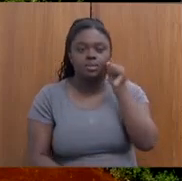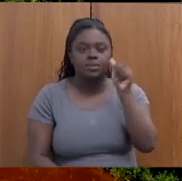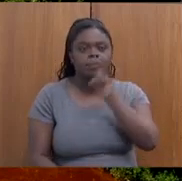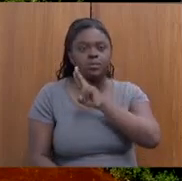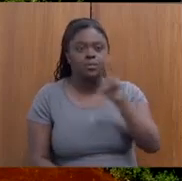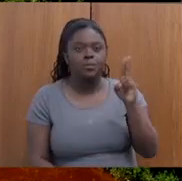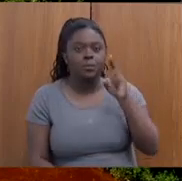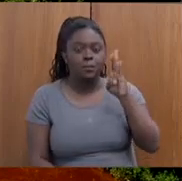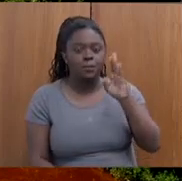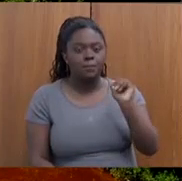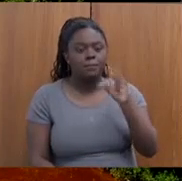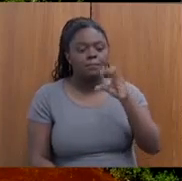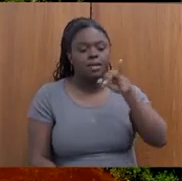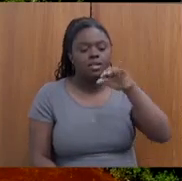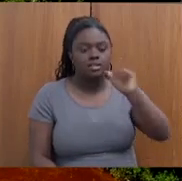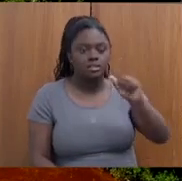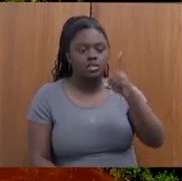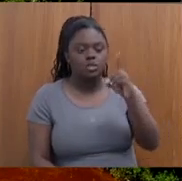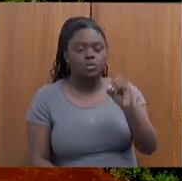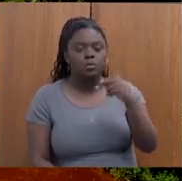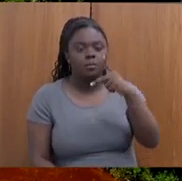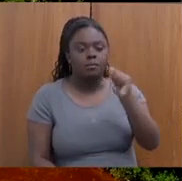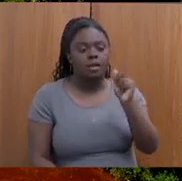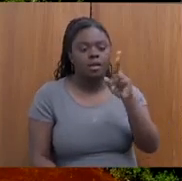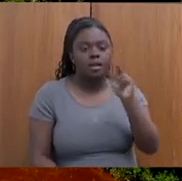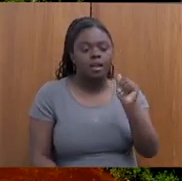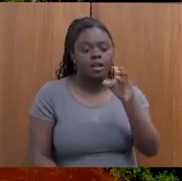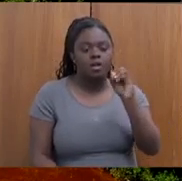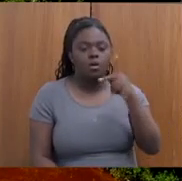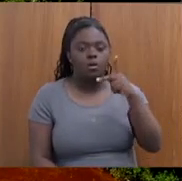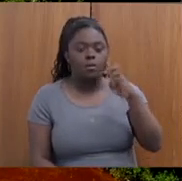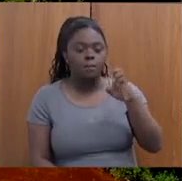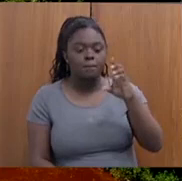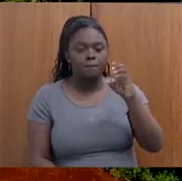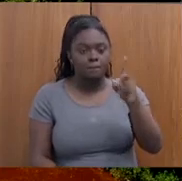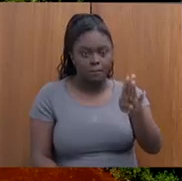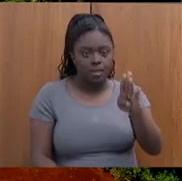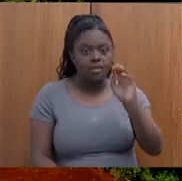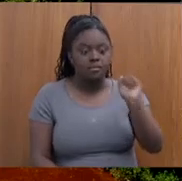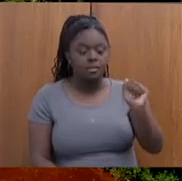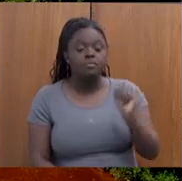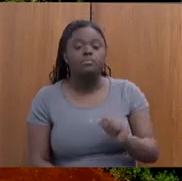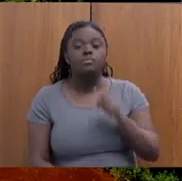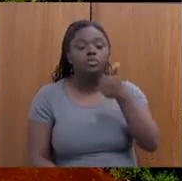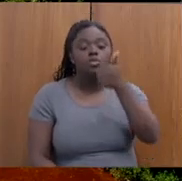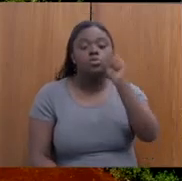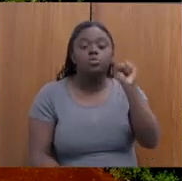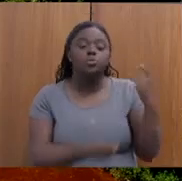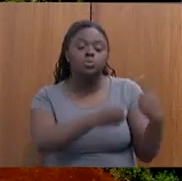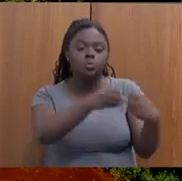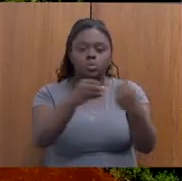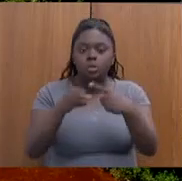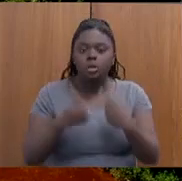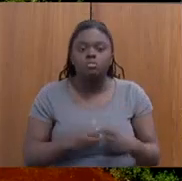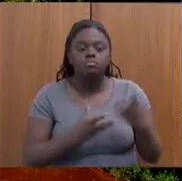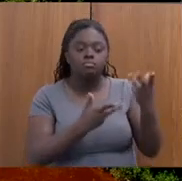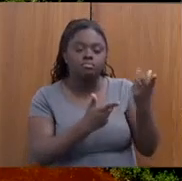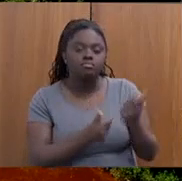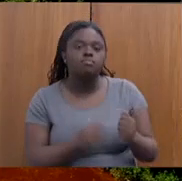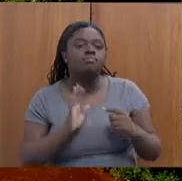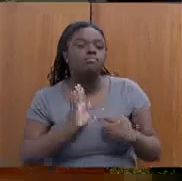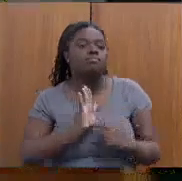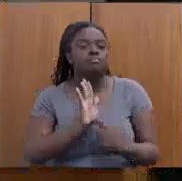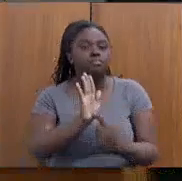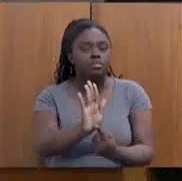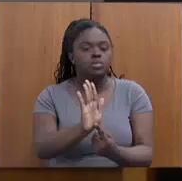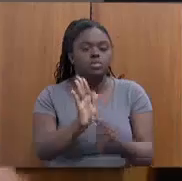do projeto de resposta rápida da Vale. São 18 municípios a serem atendidas. Isso é um modelo da Casa